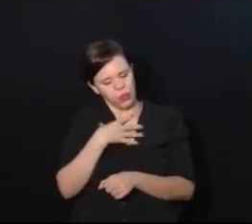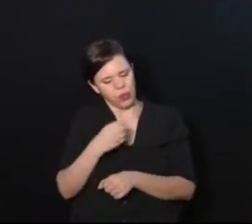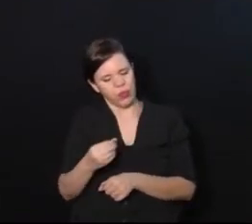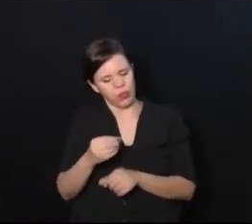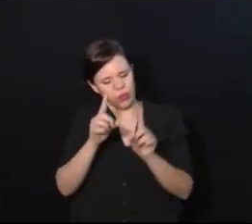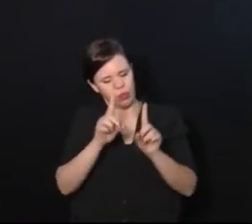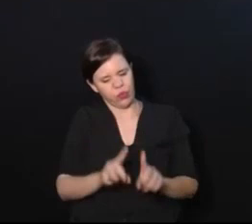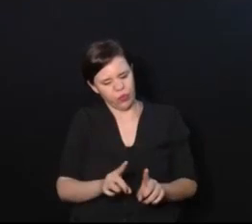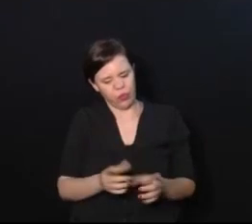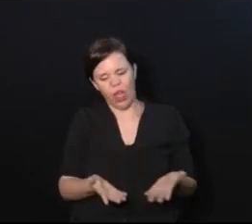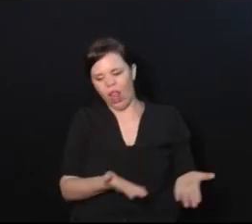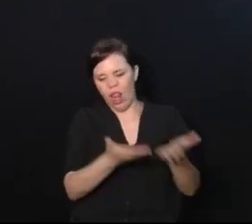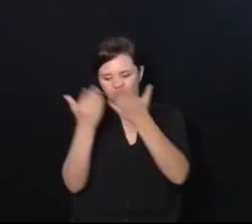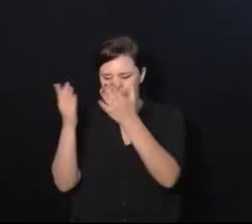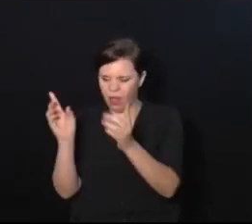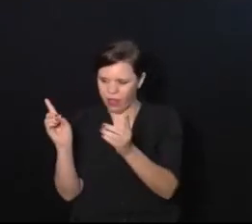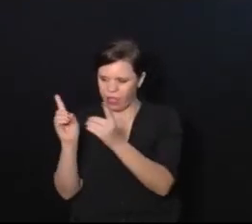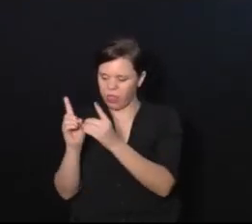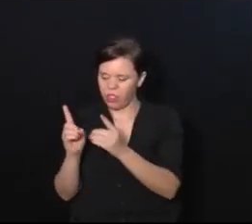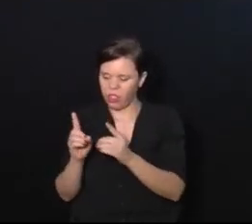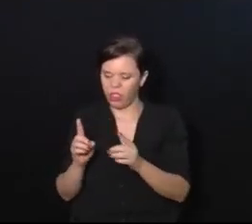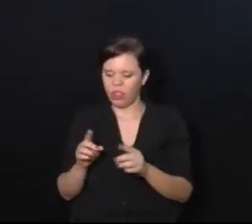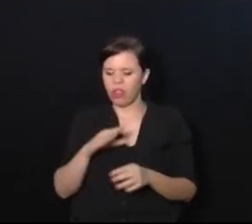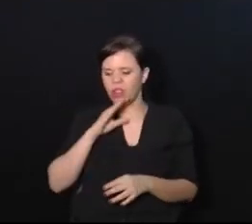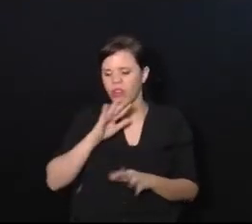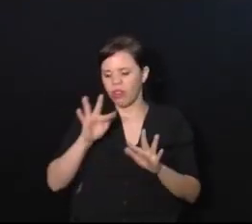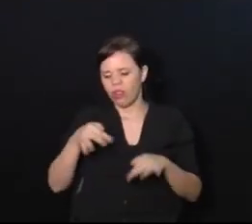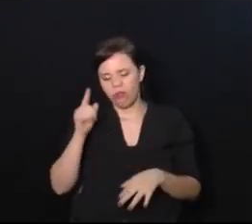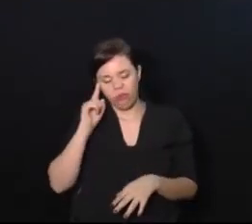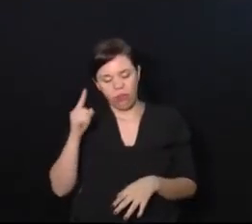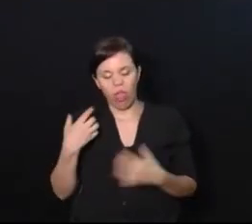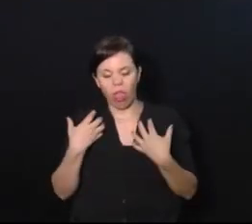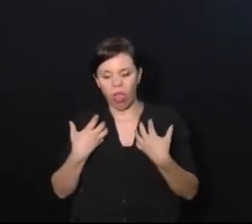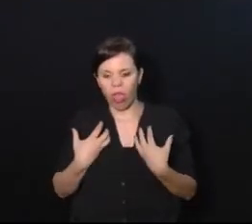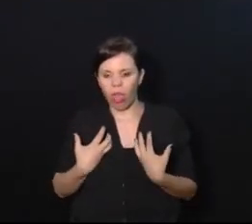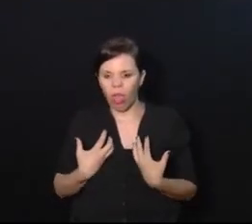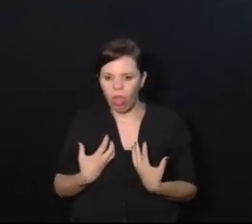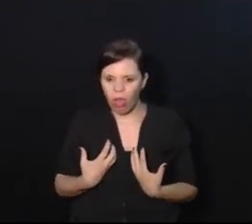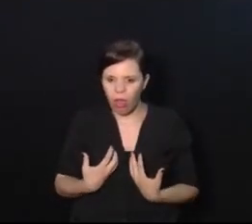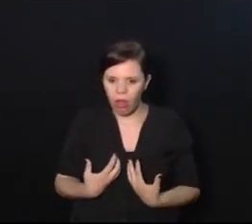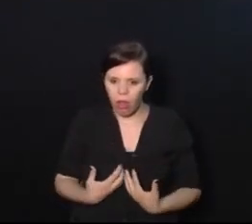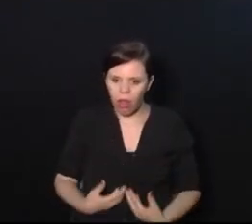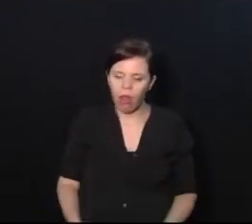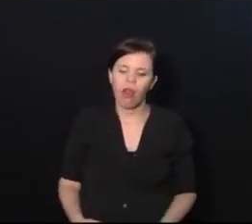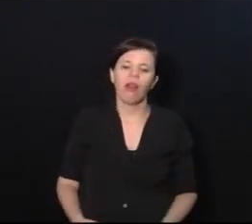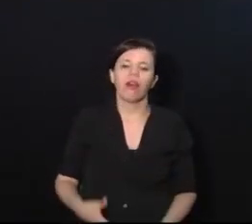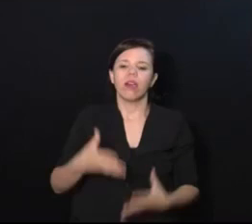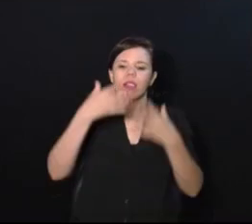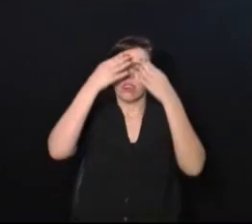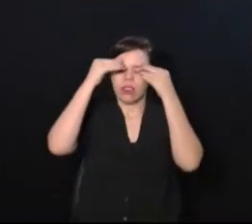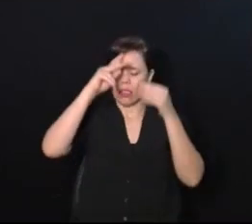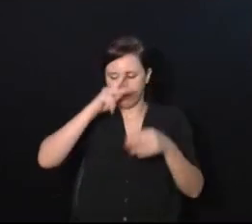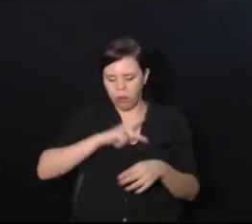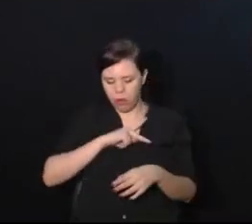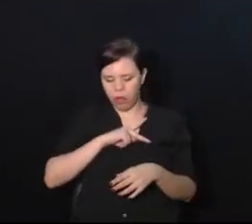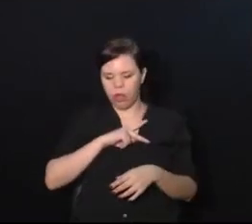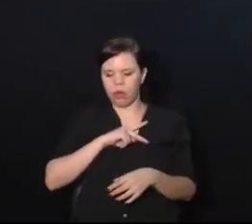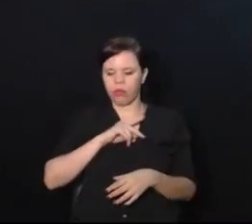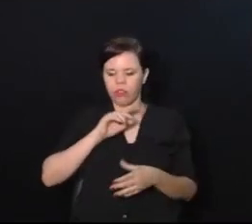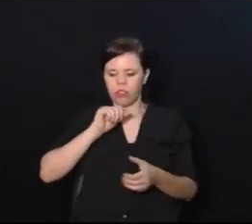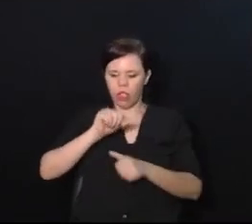atendimento e chega no final do dia e está cansada porque ela já fez muito por ele. E aí ela troca a roupa do menino,